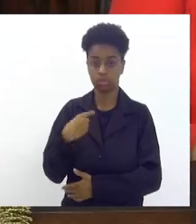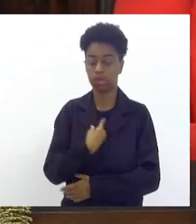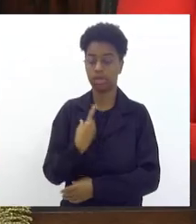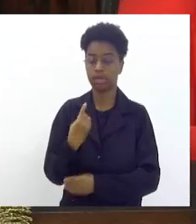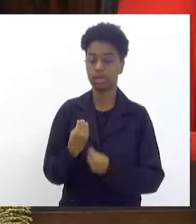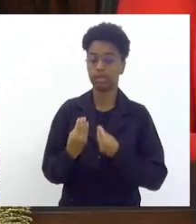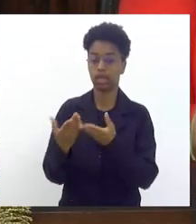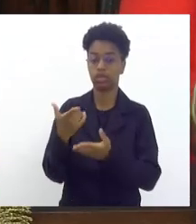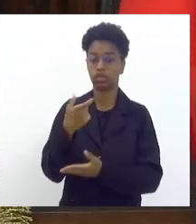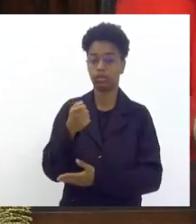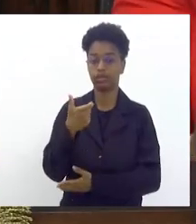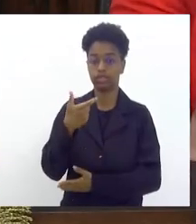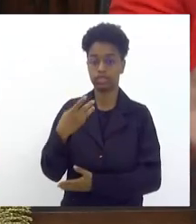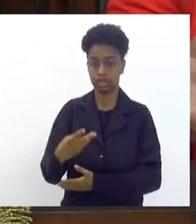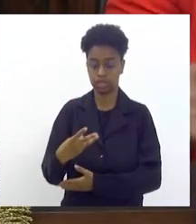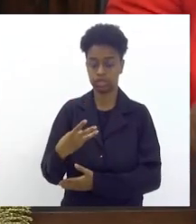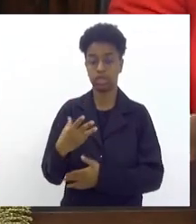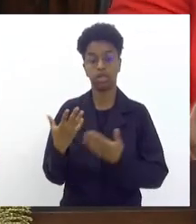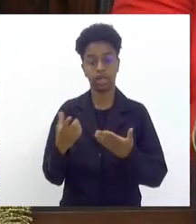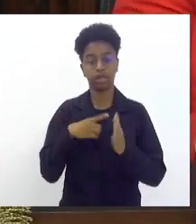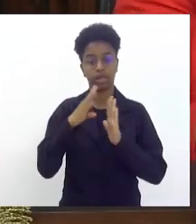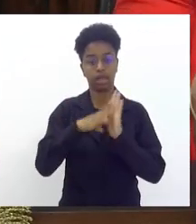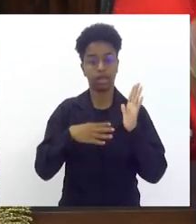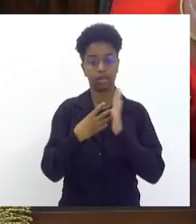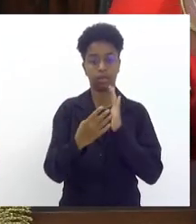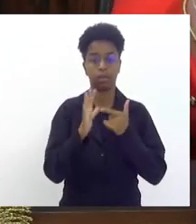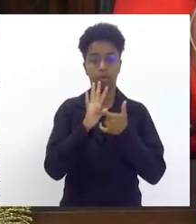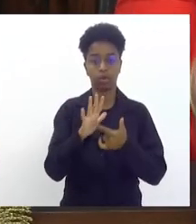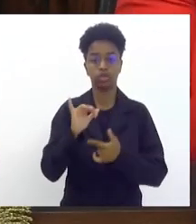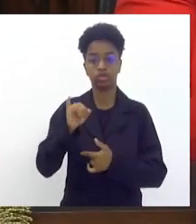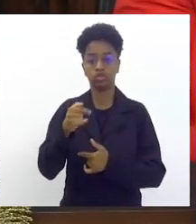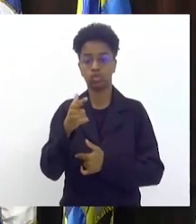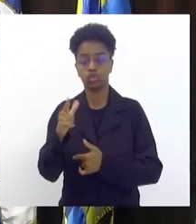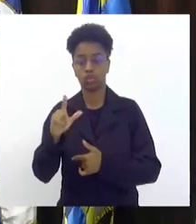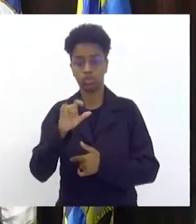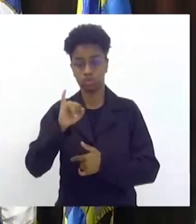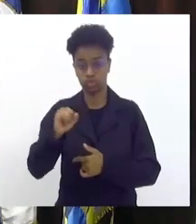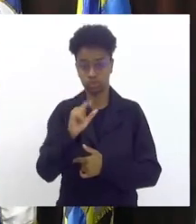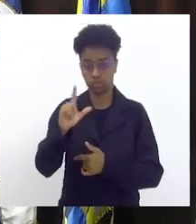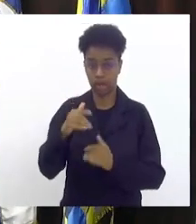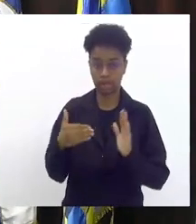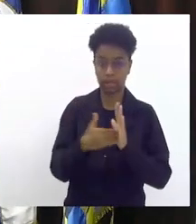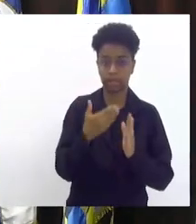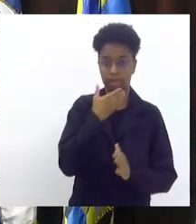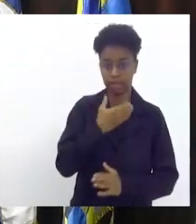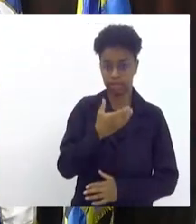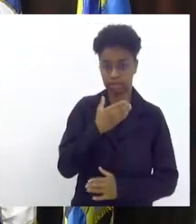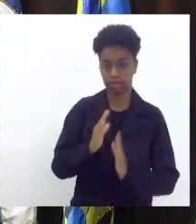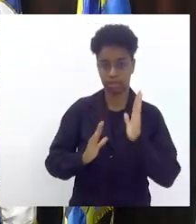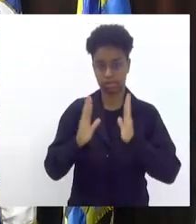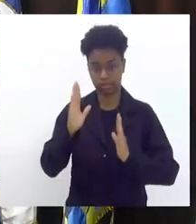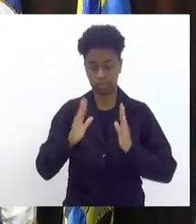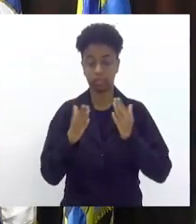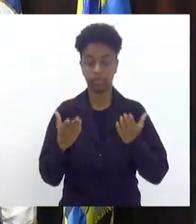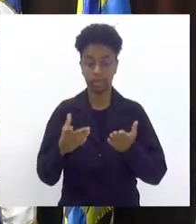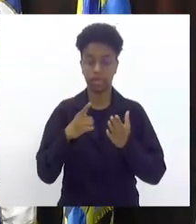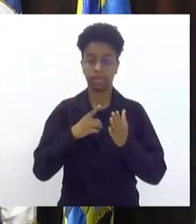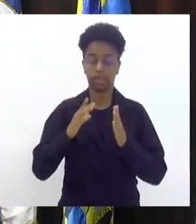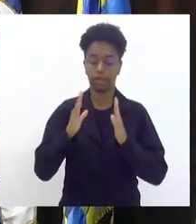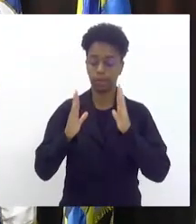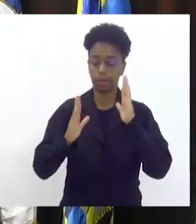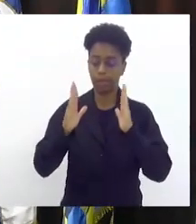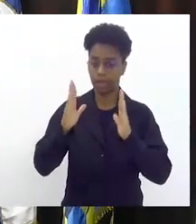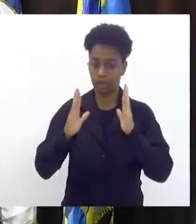vai de julho a dezembro do ano anterior caberá a cada escola dentro do prazo estabelecido